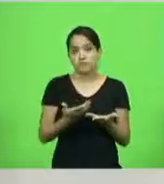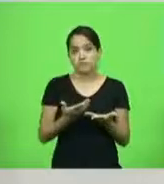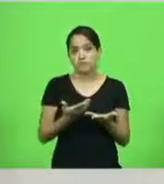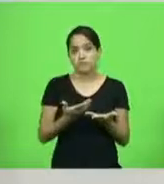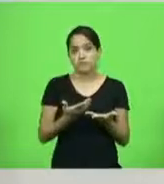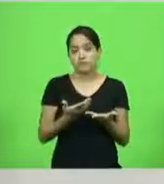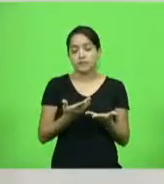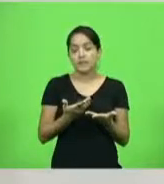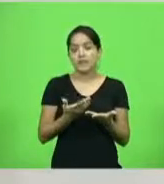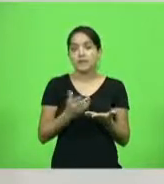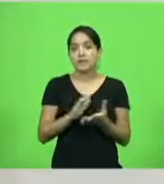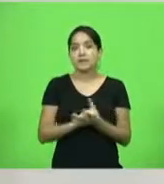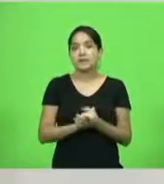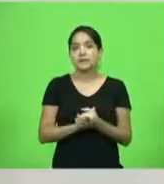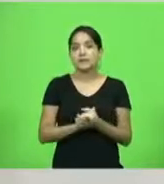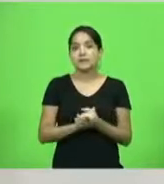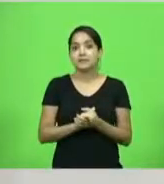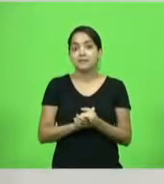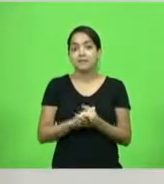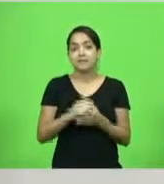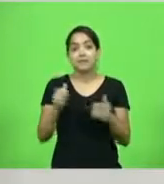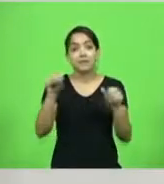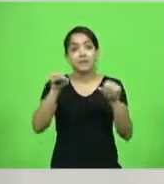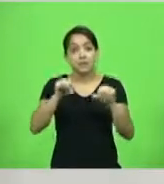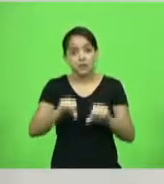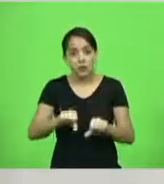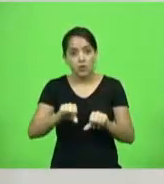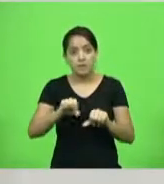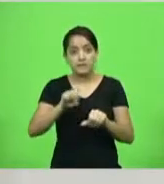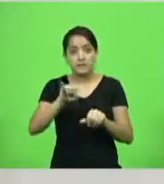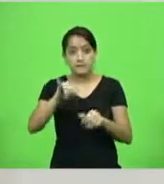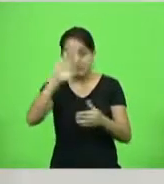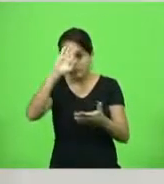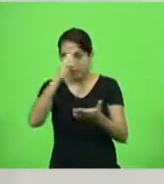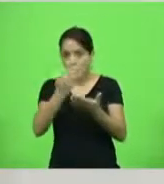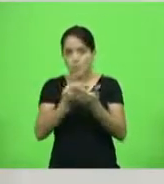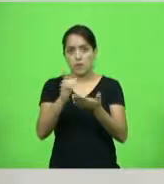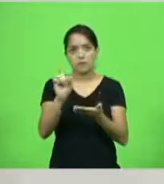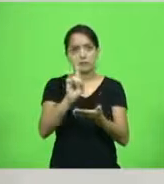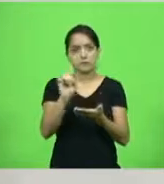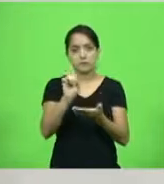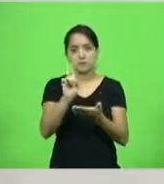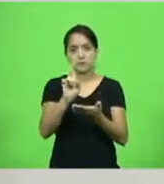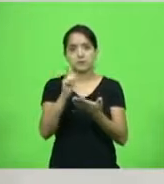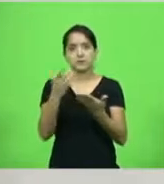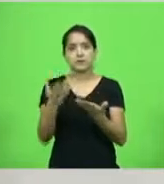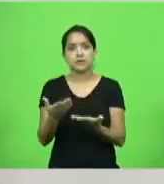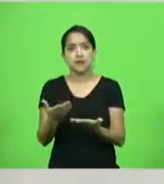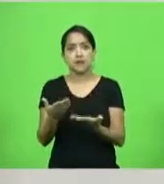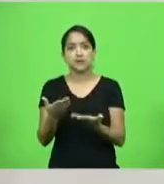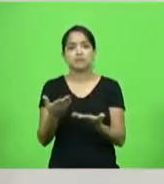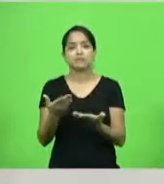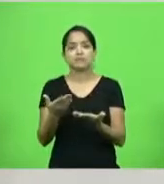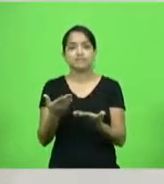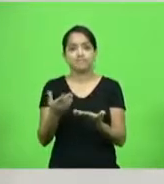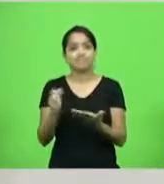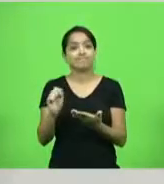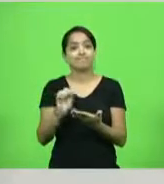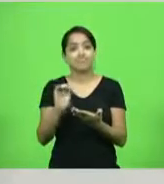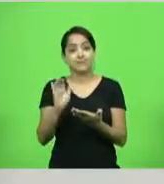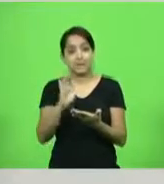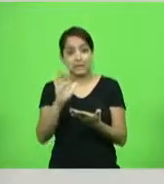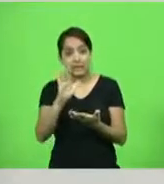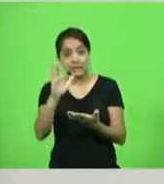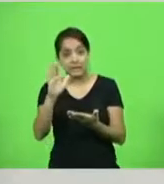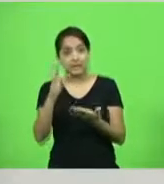E para a gente ser mais frustrante ainda, porque não acreditar e deixar de dar crédito tem se tornado caro para o brasileiro,